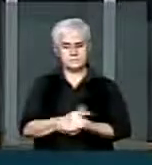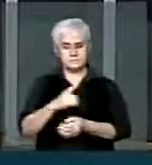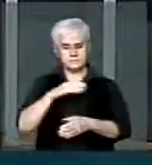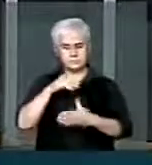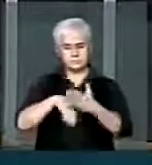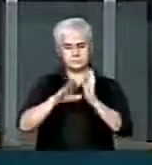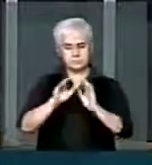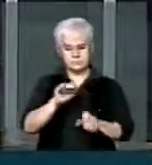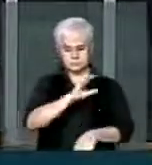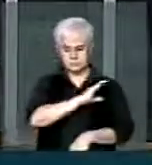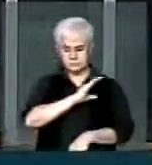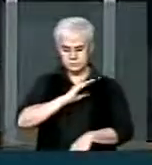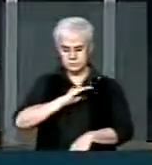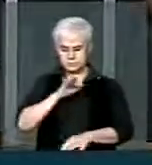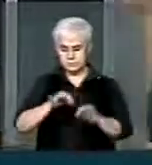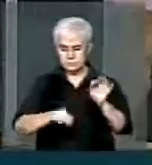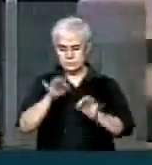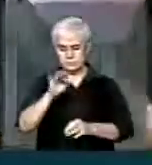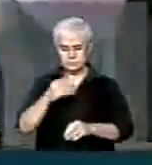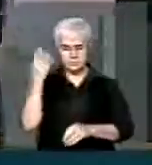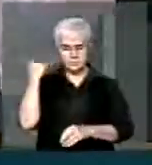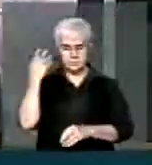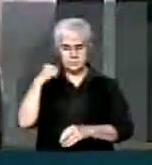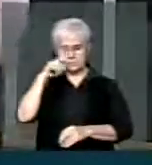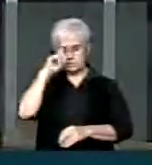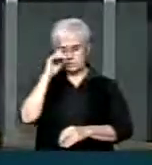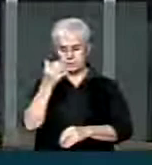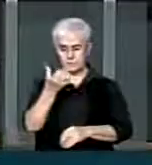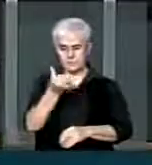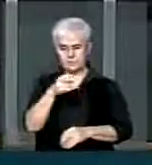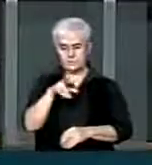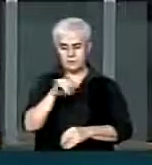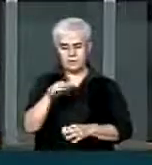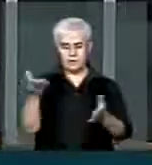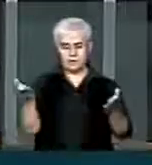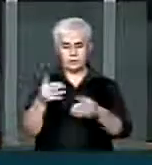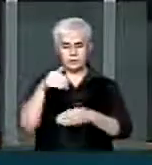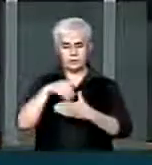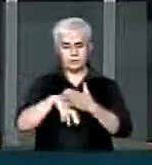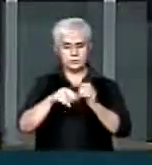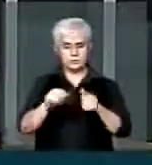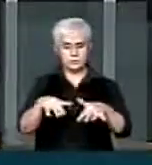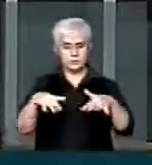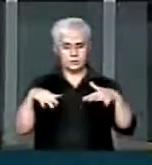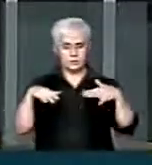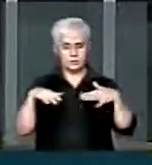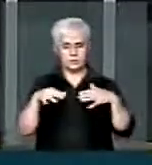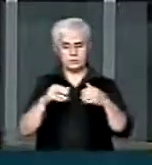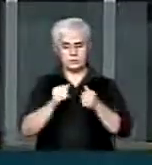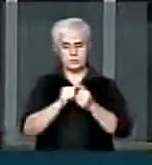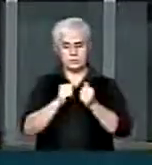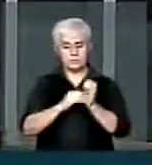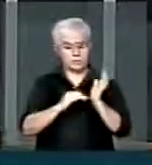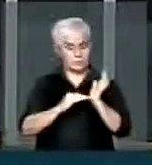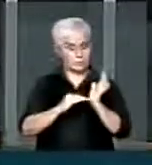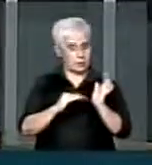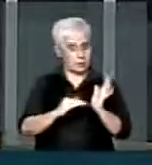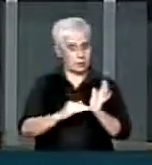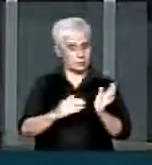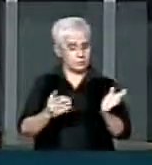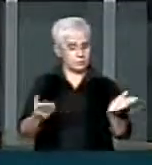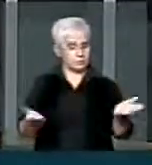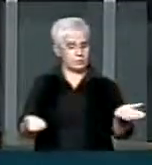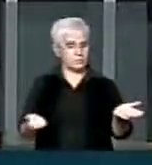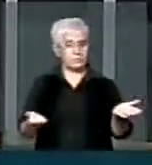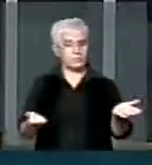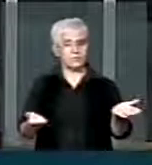votado na Comissão de Justiça, dia 16, que será votado hoje no plenário do Senado Federal, obviamente